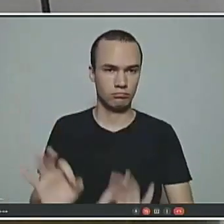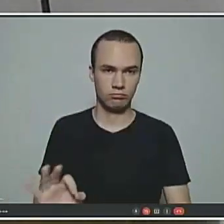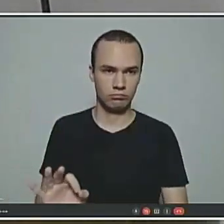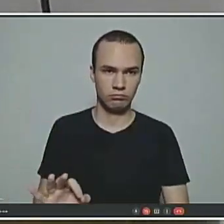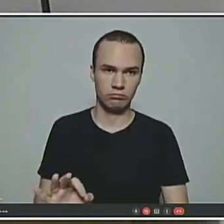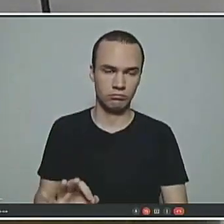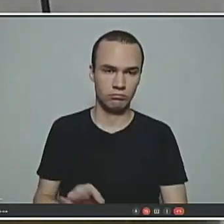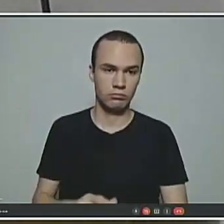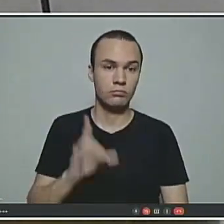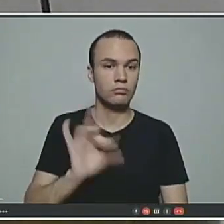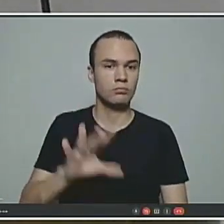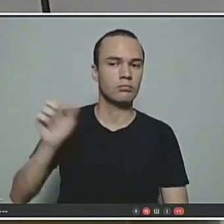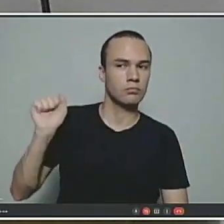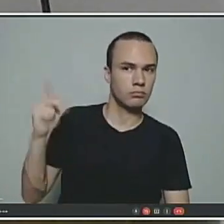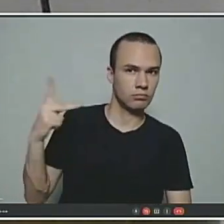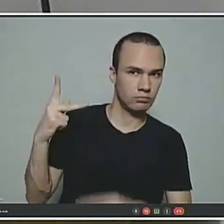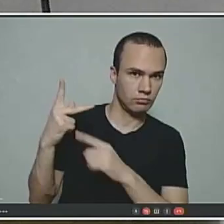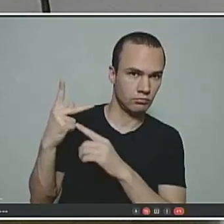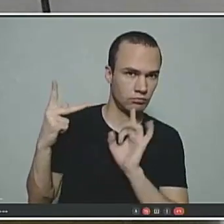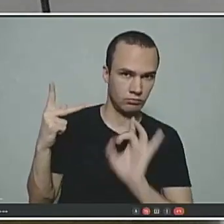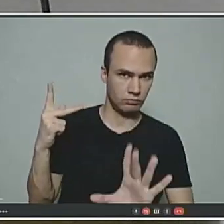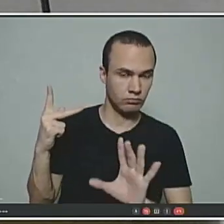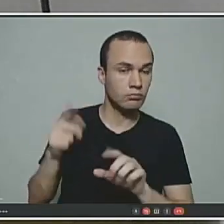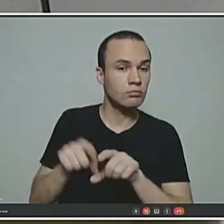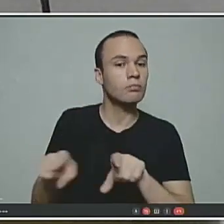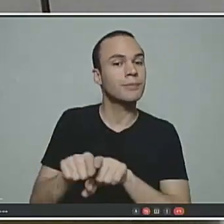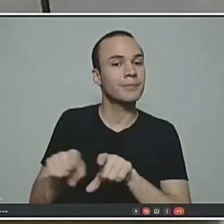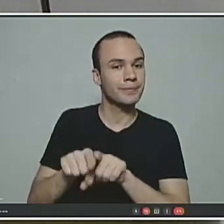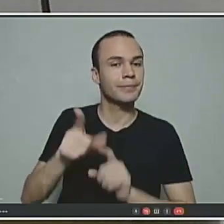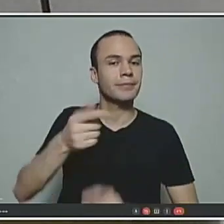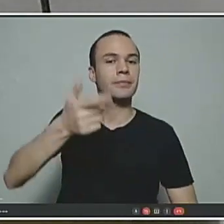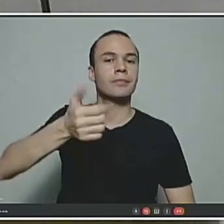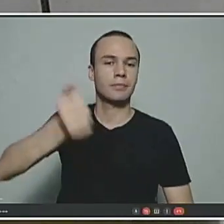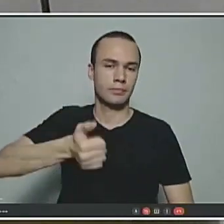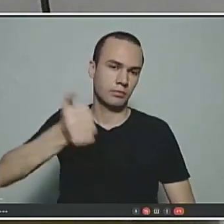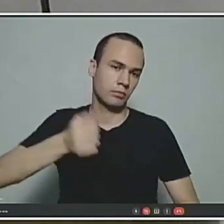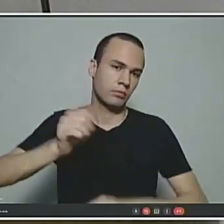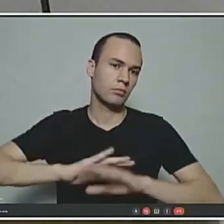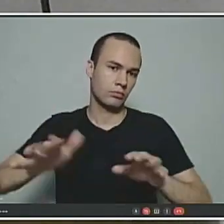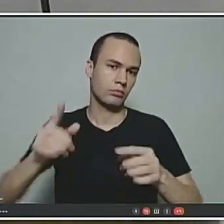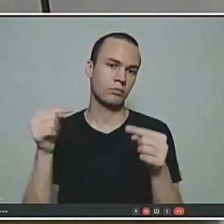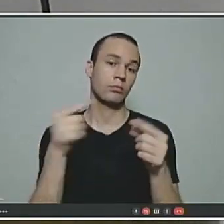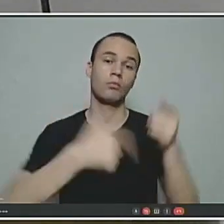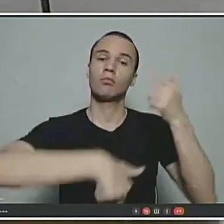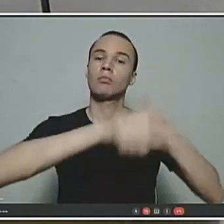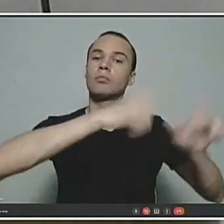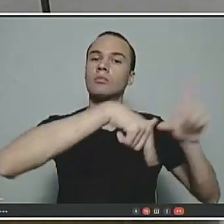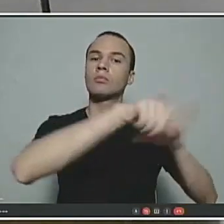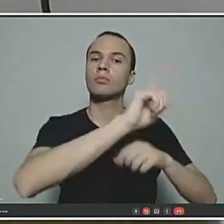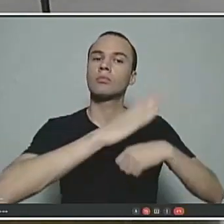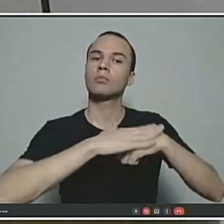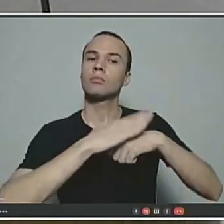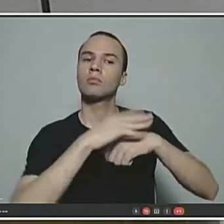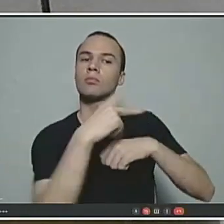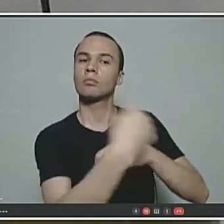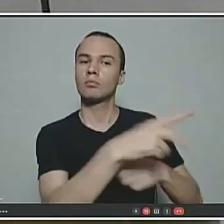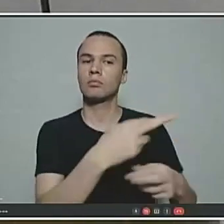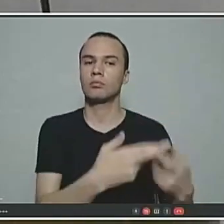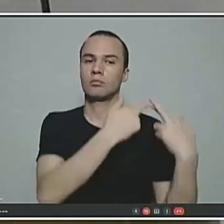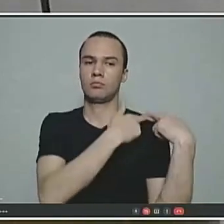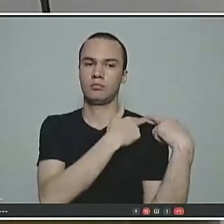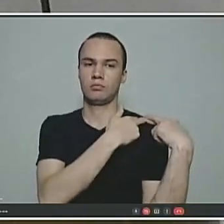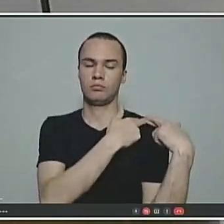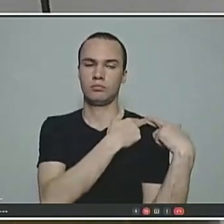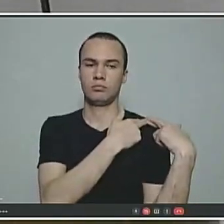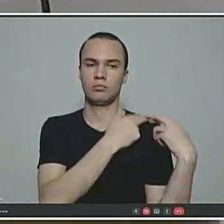não seja aposentadoria e pensão. Os demais benefícios têm que ser de responsabilidade e